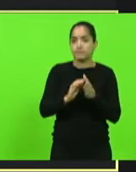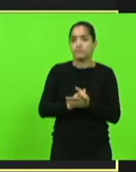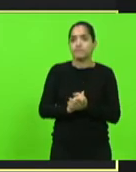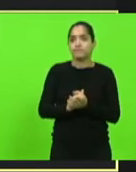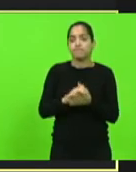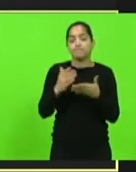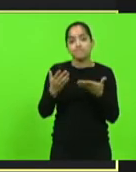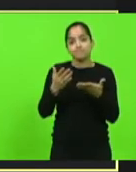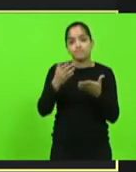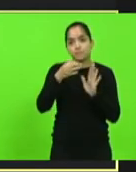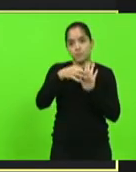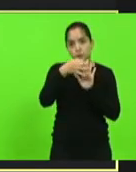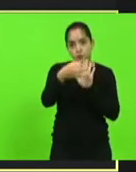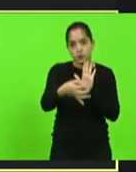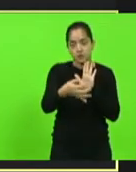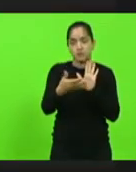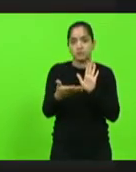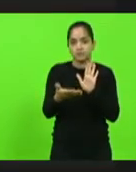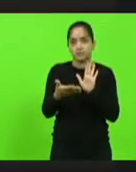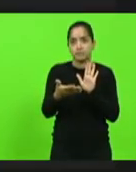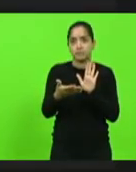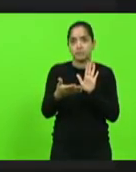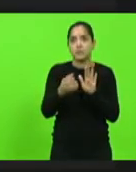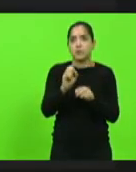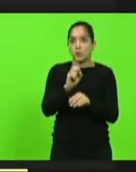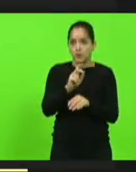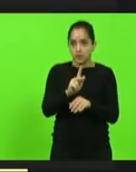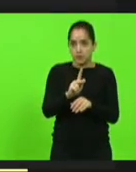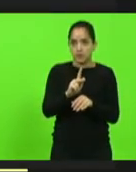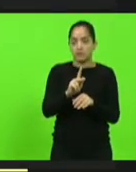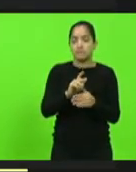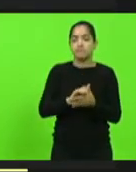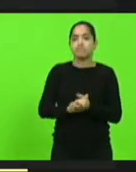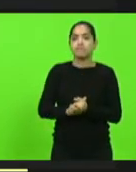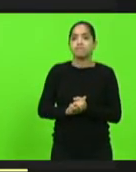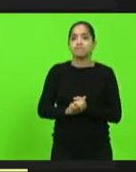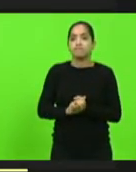como sugestão. Obrigado. Perfeito, deputado. Será feita a devida correção.